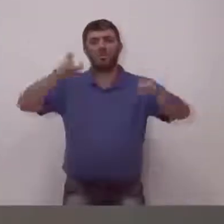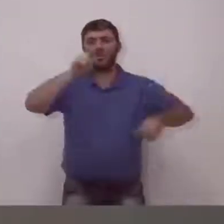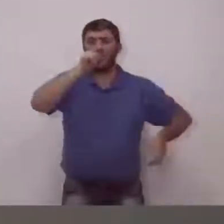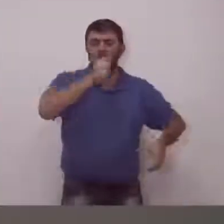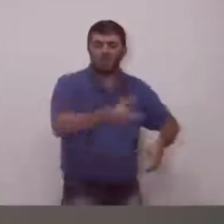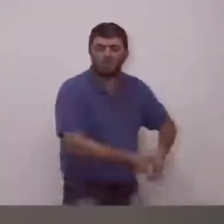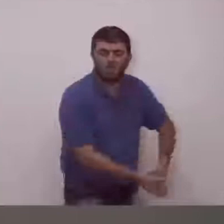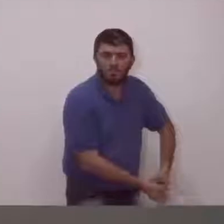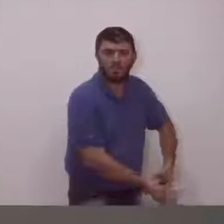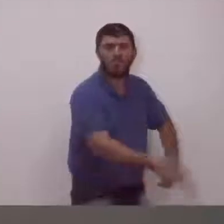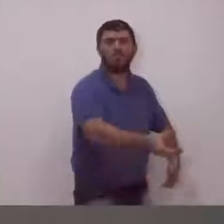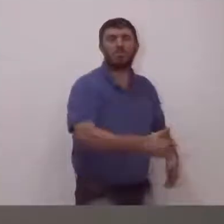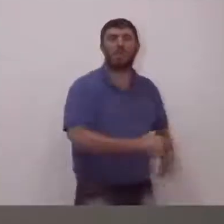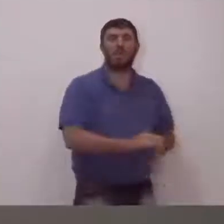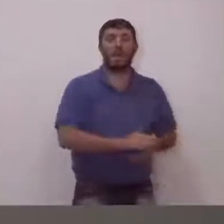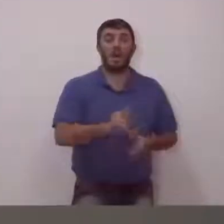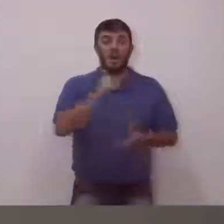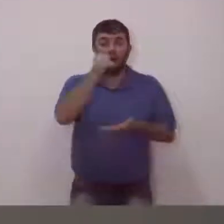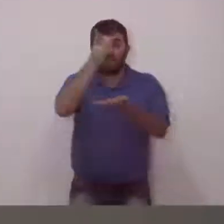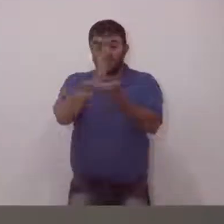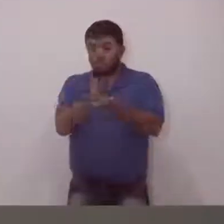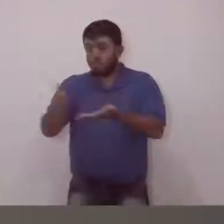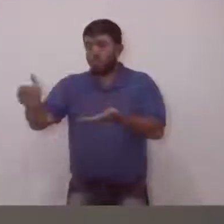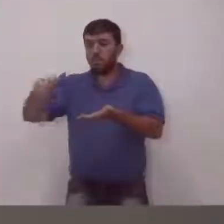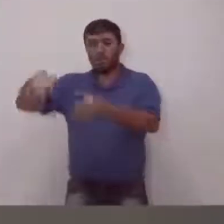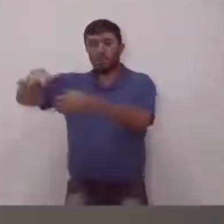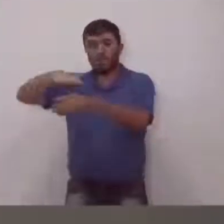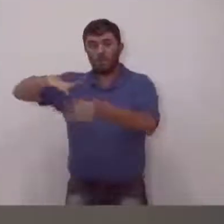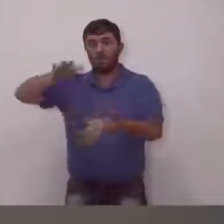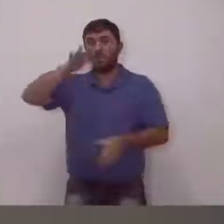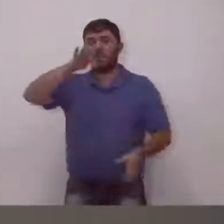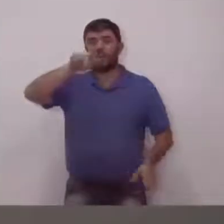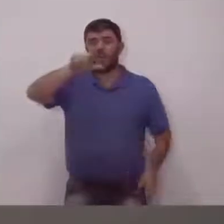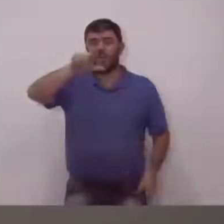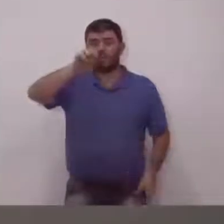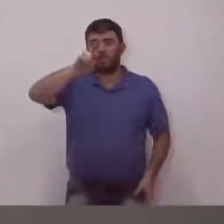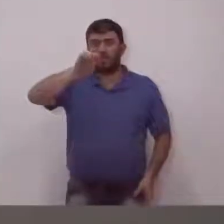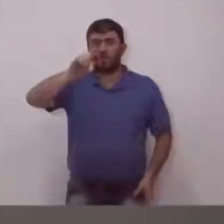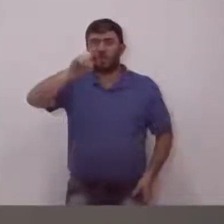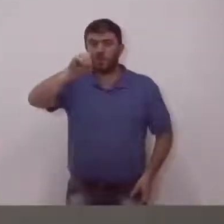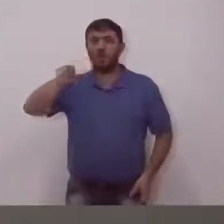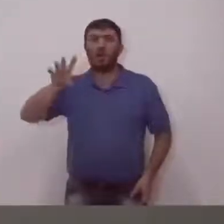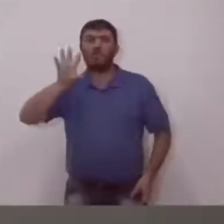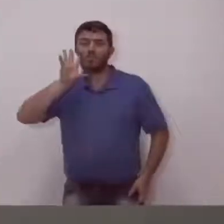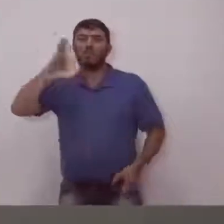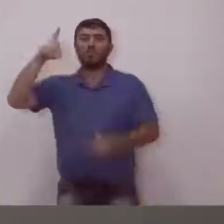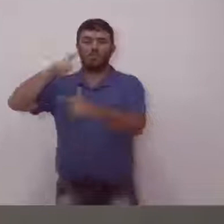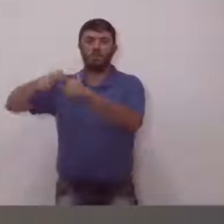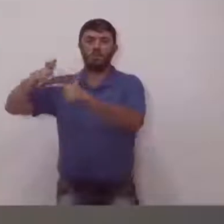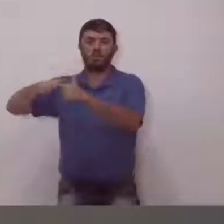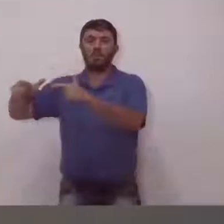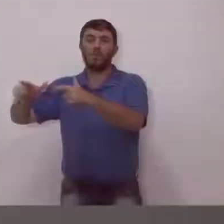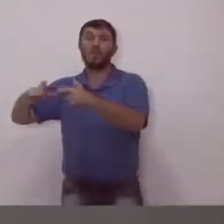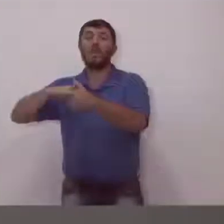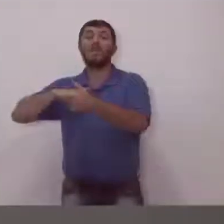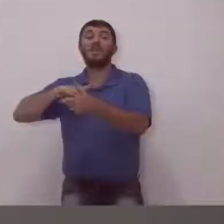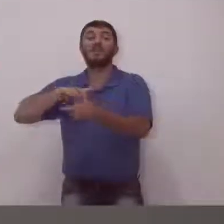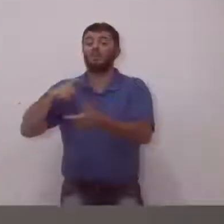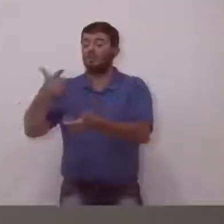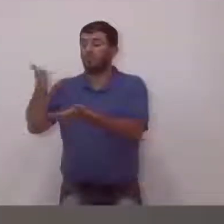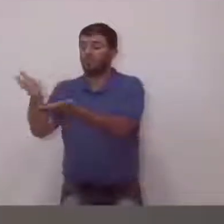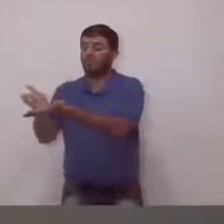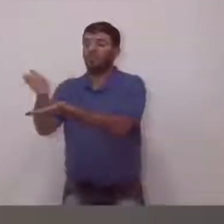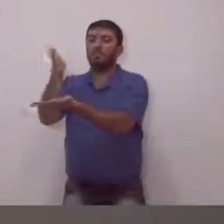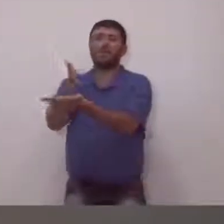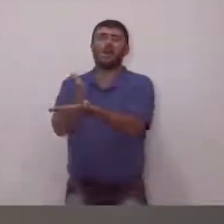do Jardim Florido foi resolvido o problema. Só que tem outra parte, que é um vale, que precisa de uma elevatória. E as